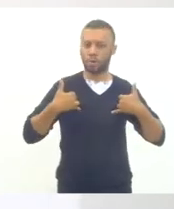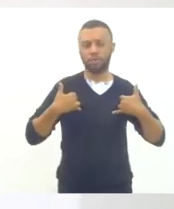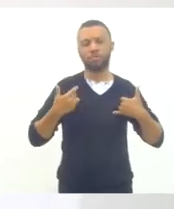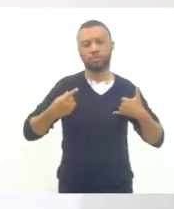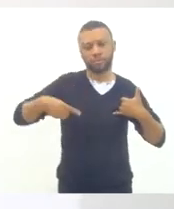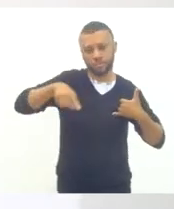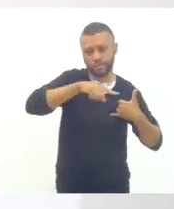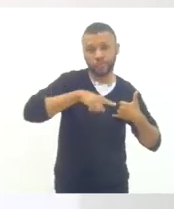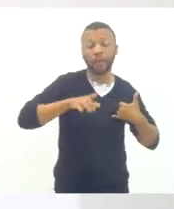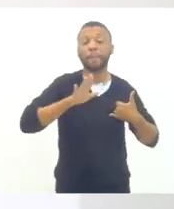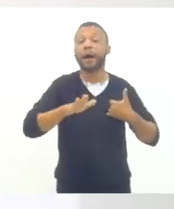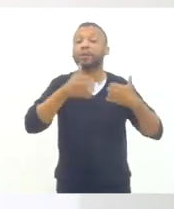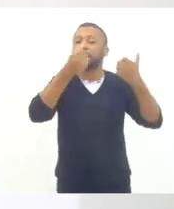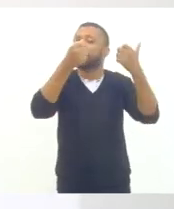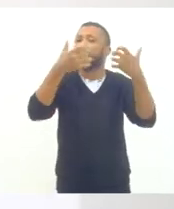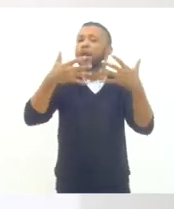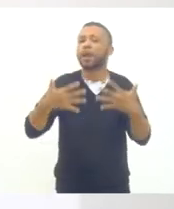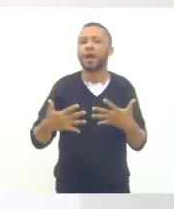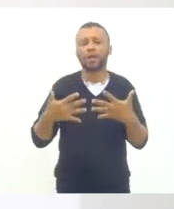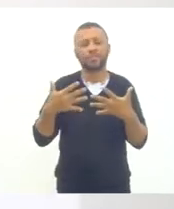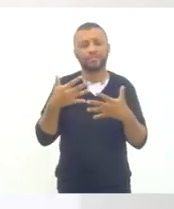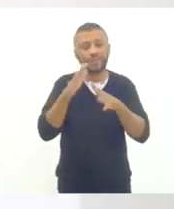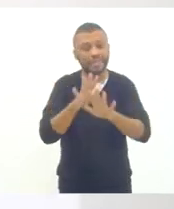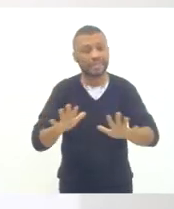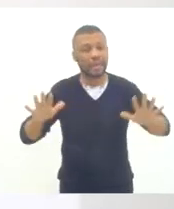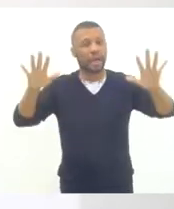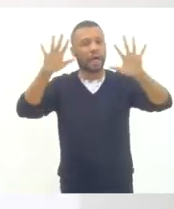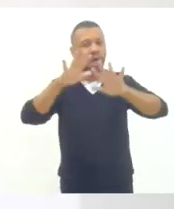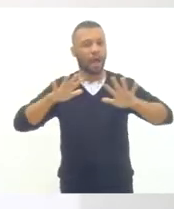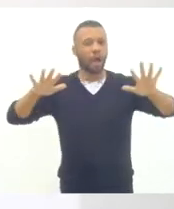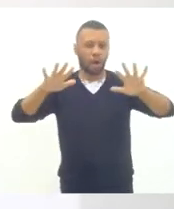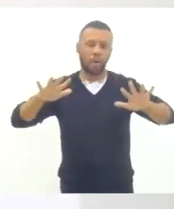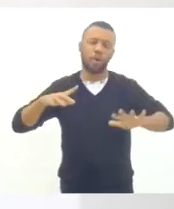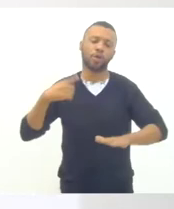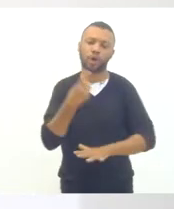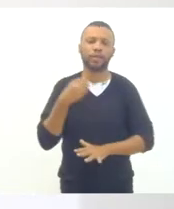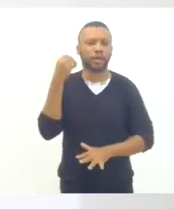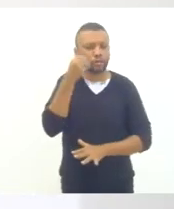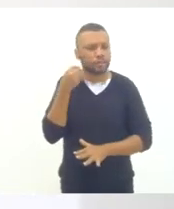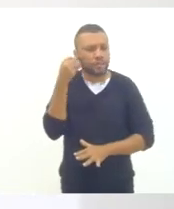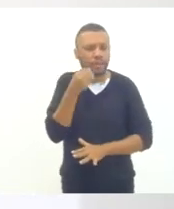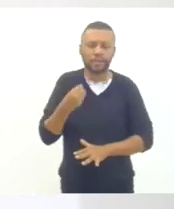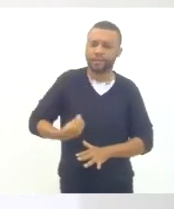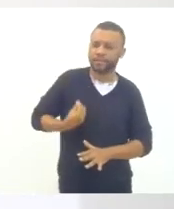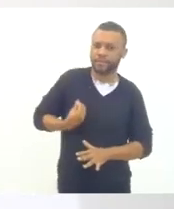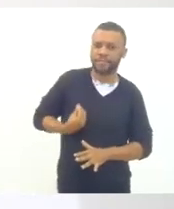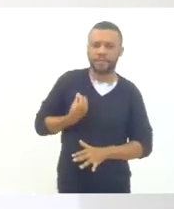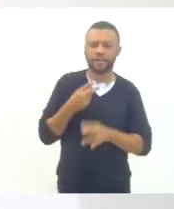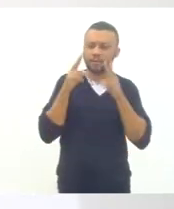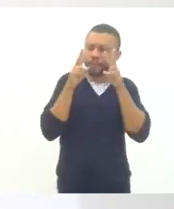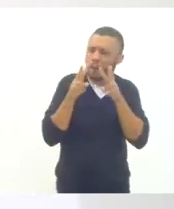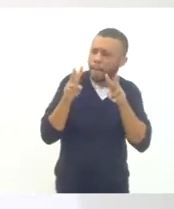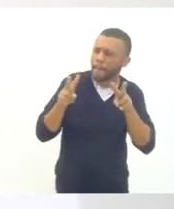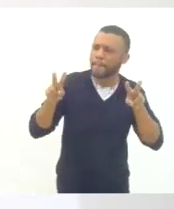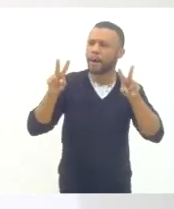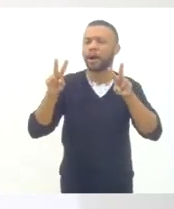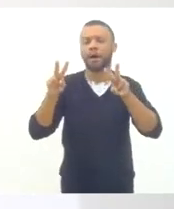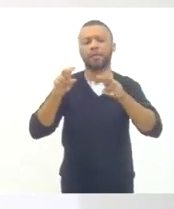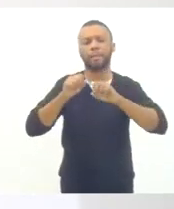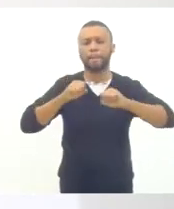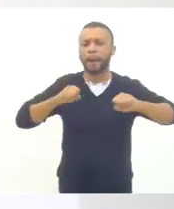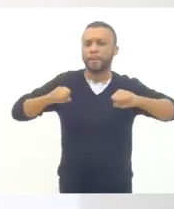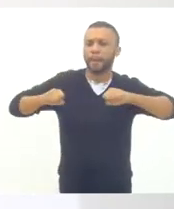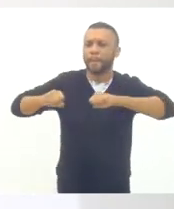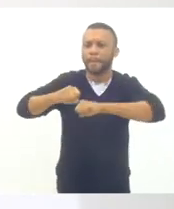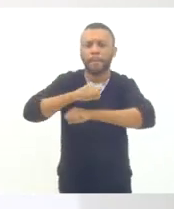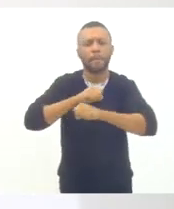Mas, falando de modo global da nossa experiência de vida e de olhar nas ruas, a gente vê cada